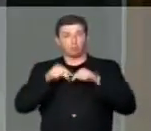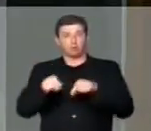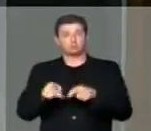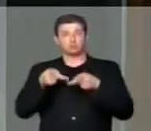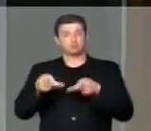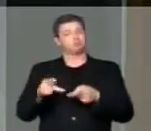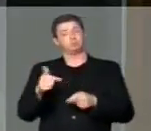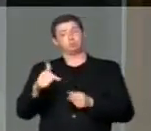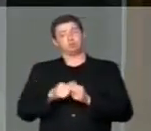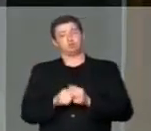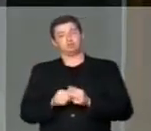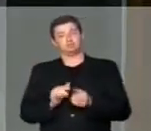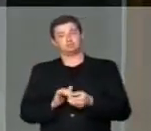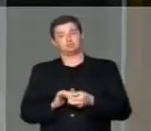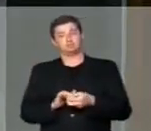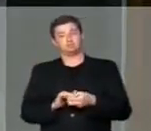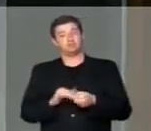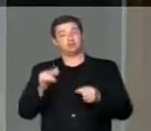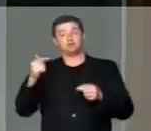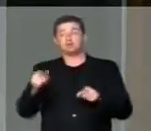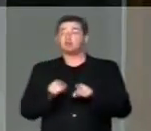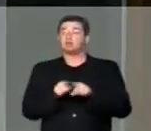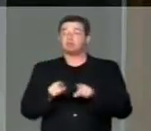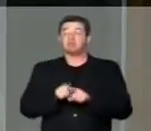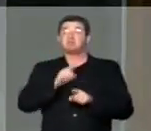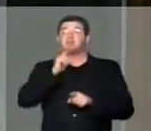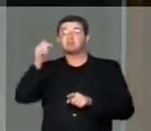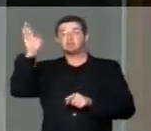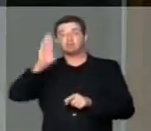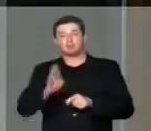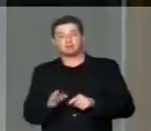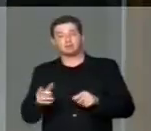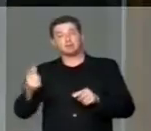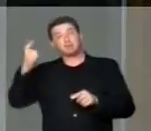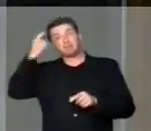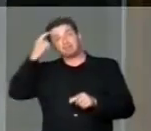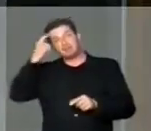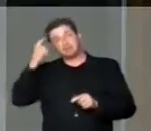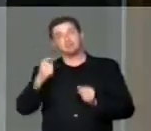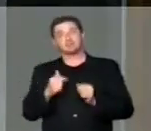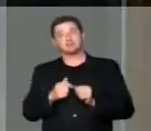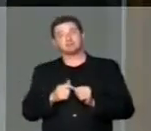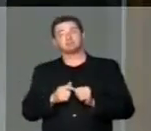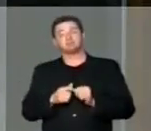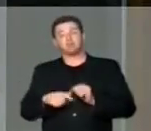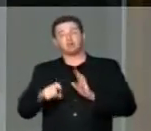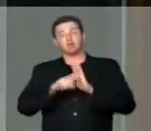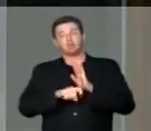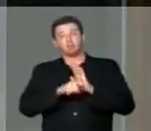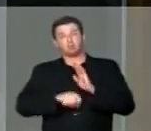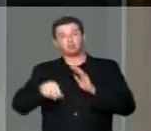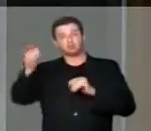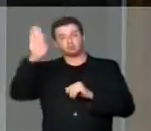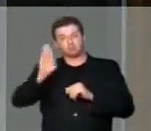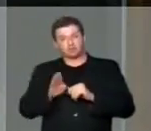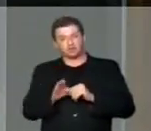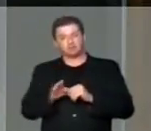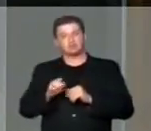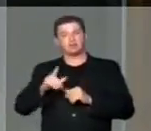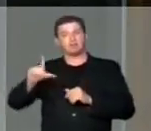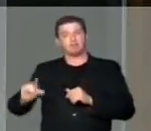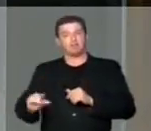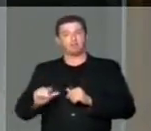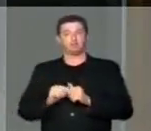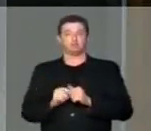E tampouco tem um único brasileiro nesse país que ache que a carga tributária no Brasil é